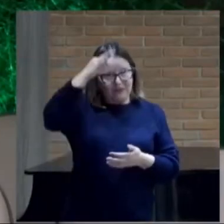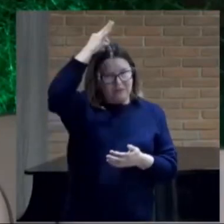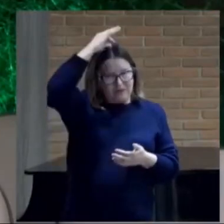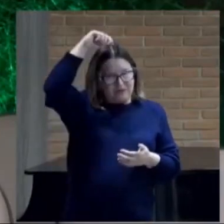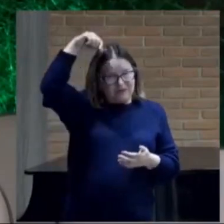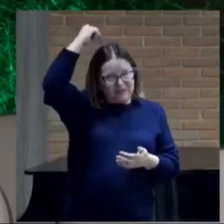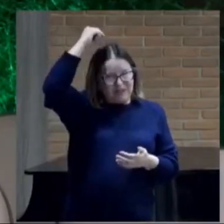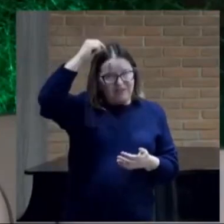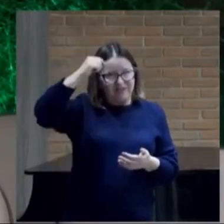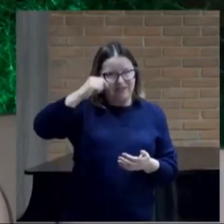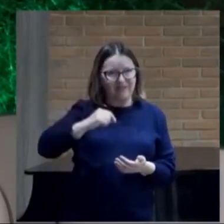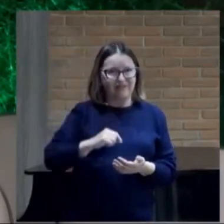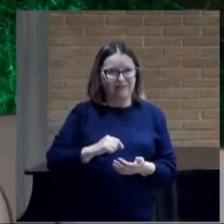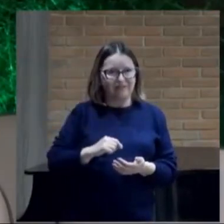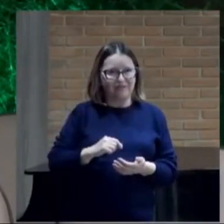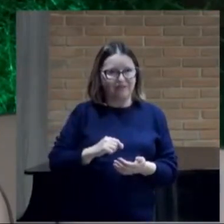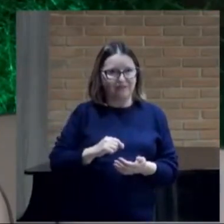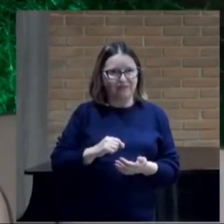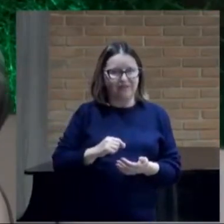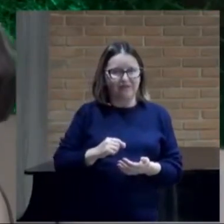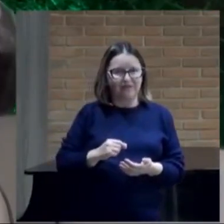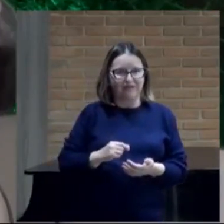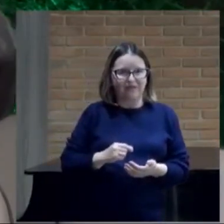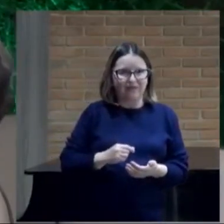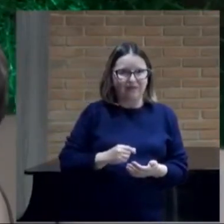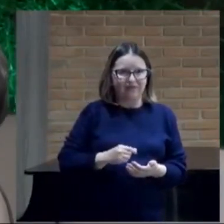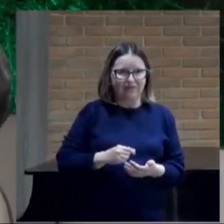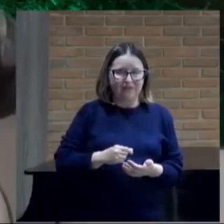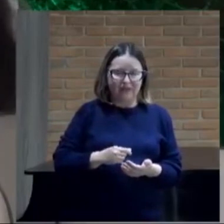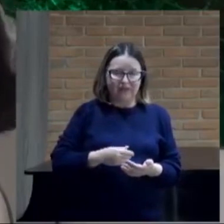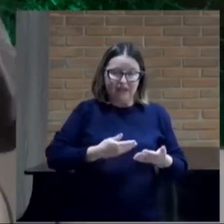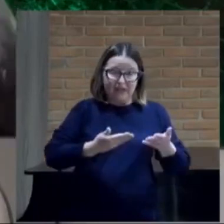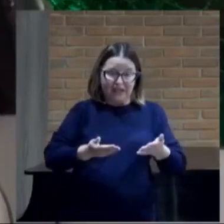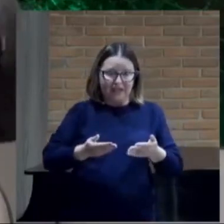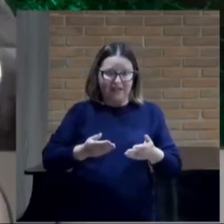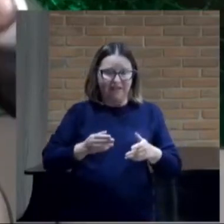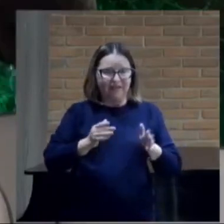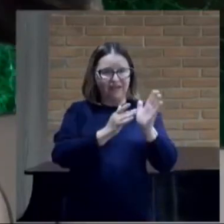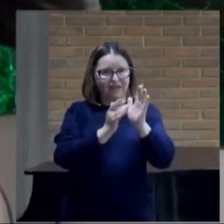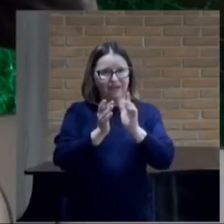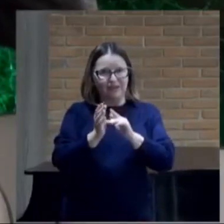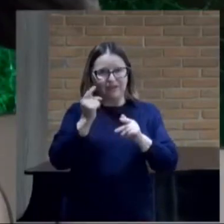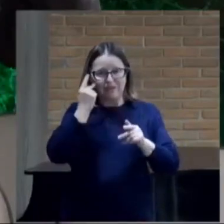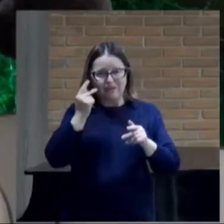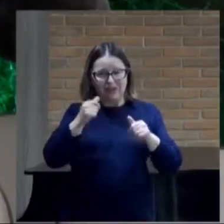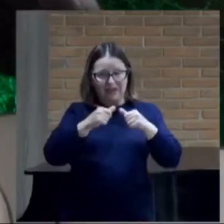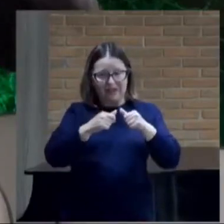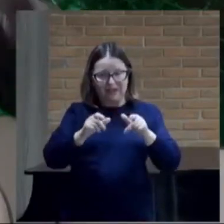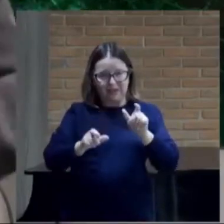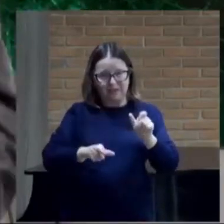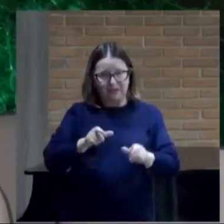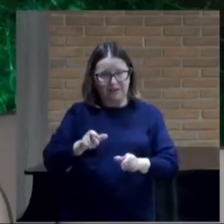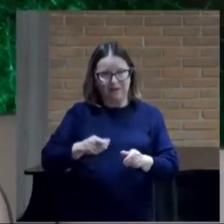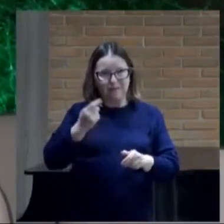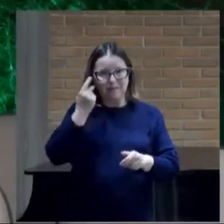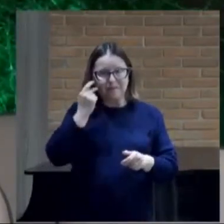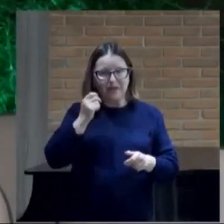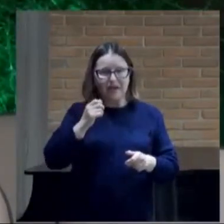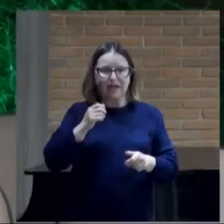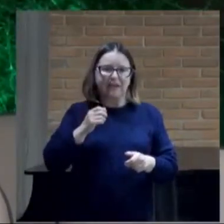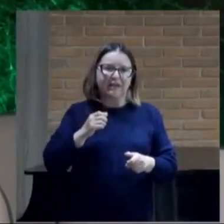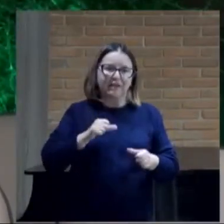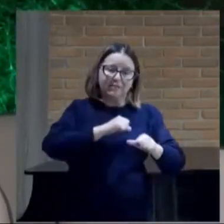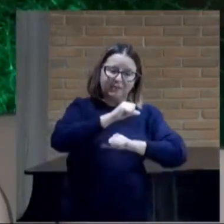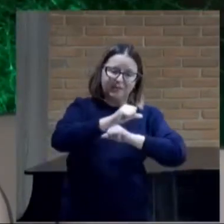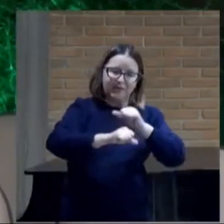Jesus Para essa gente E para mudar A nossa maneira De pensar E não pensarmos